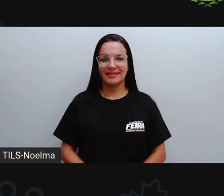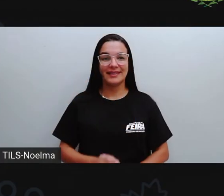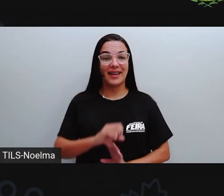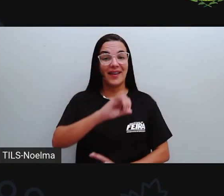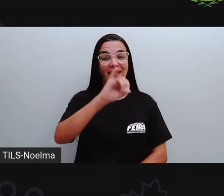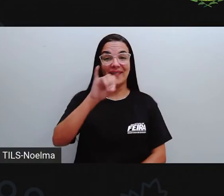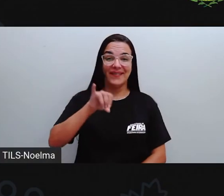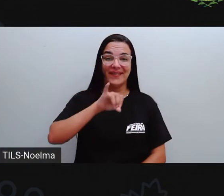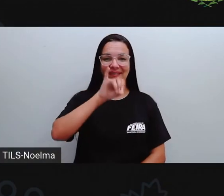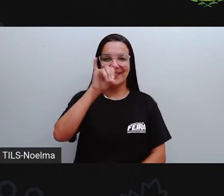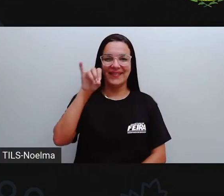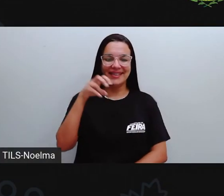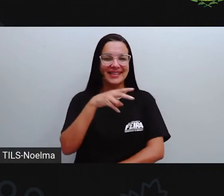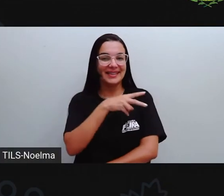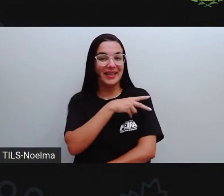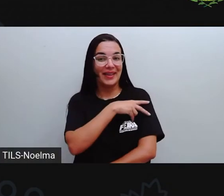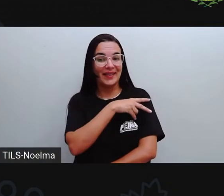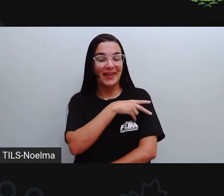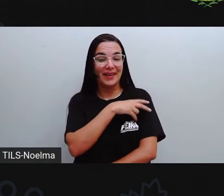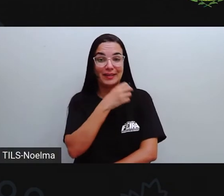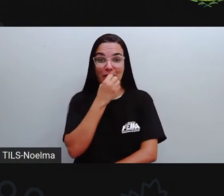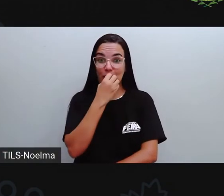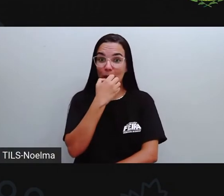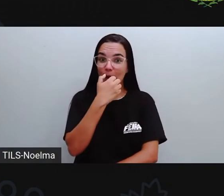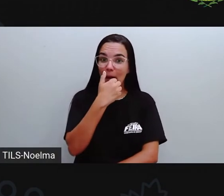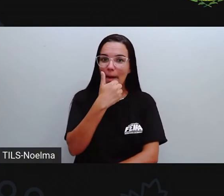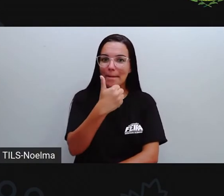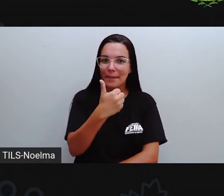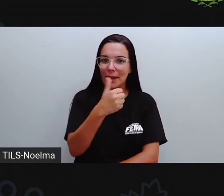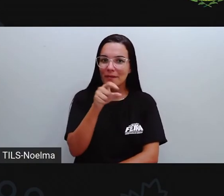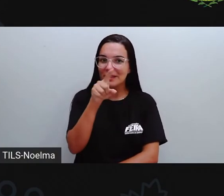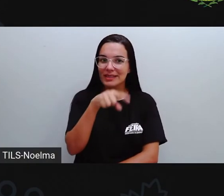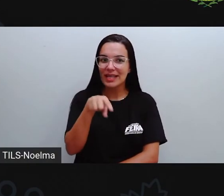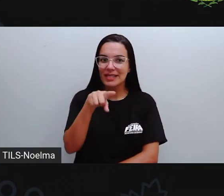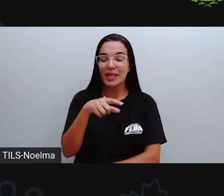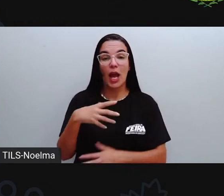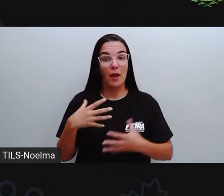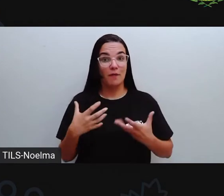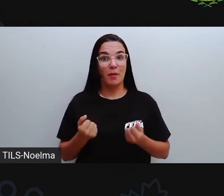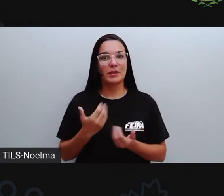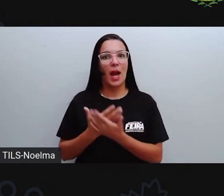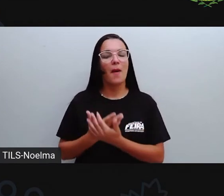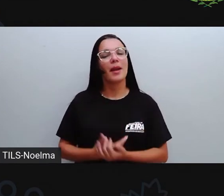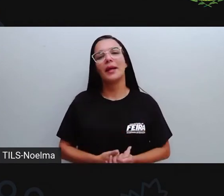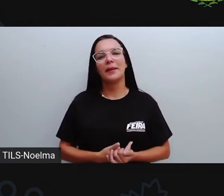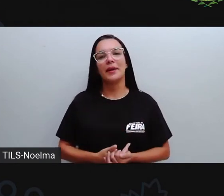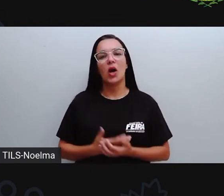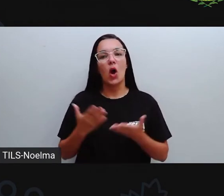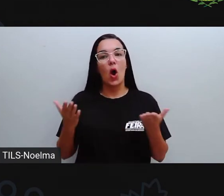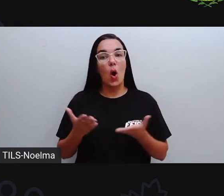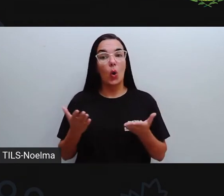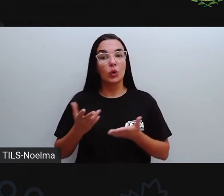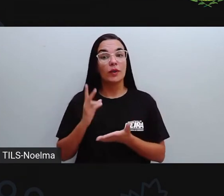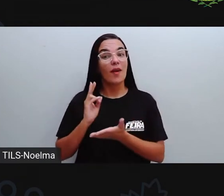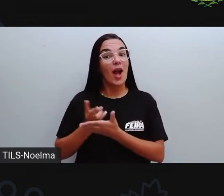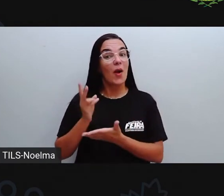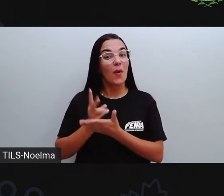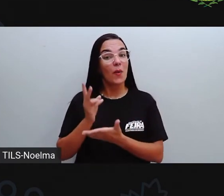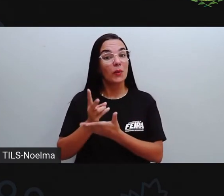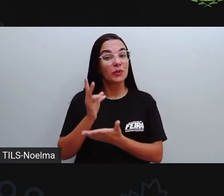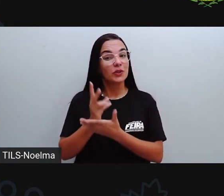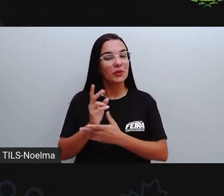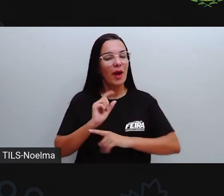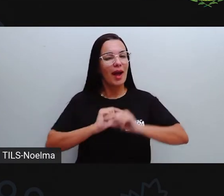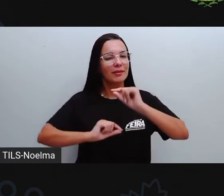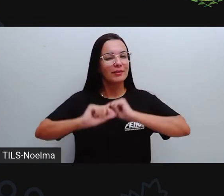Olá, segundo ano! Como estão, meus amores? Vamos lá! Então, hoje a gente vai dar continuidade, gente vai